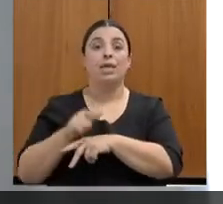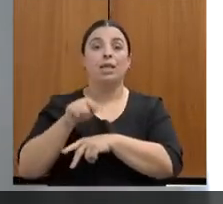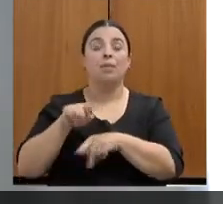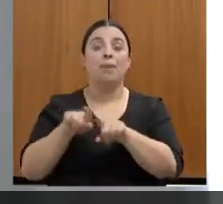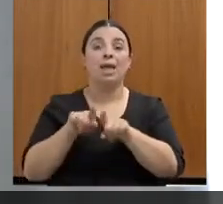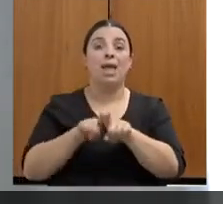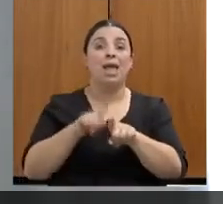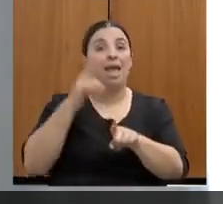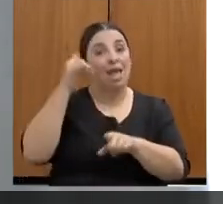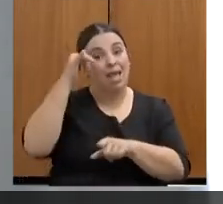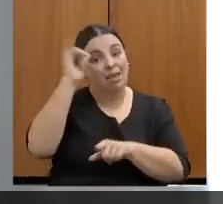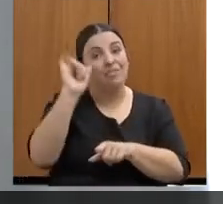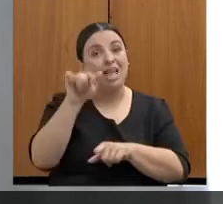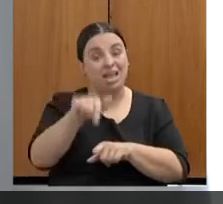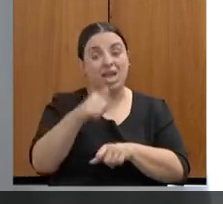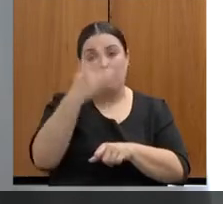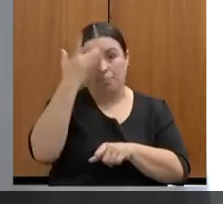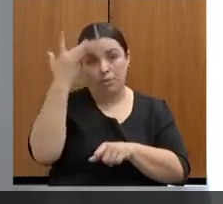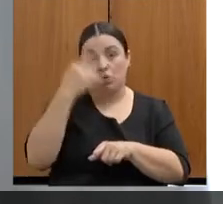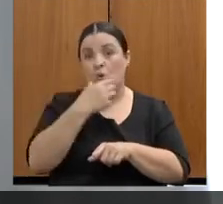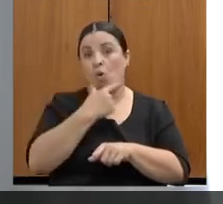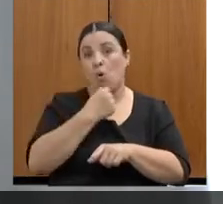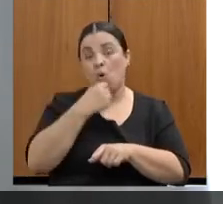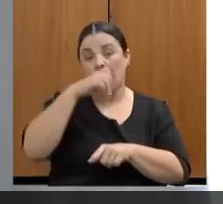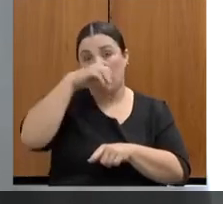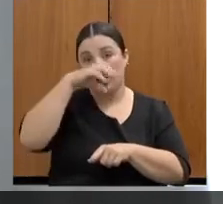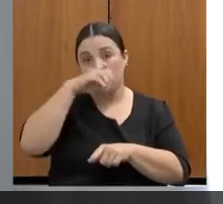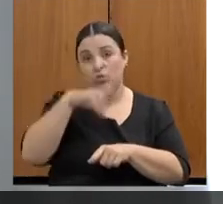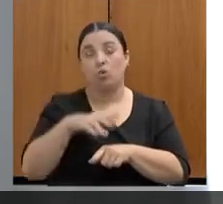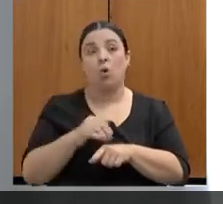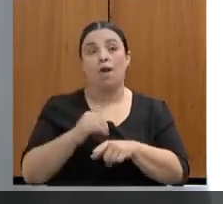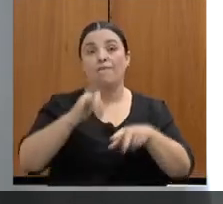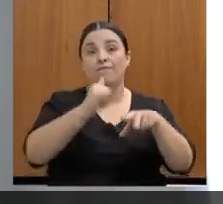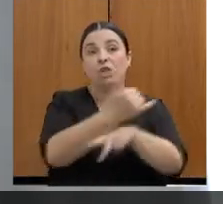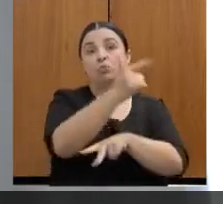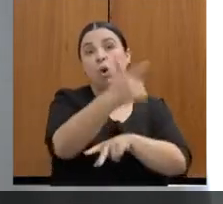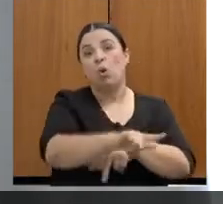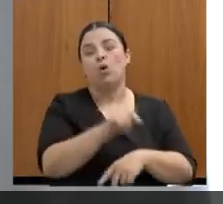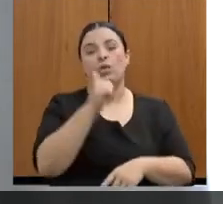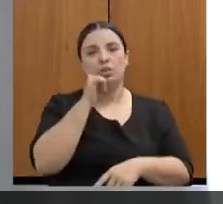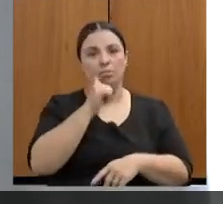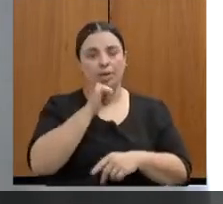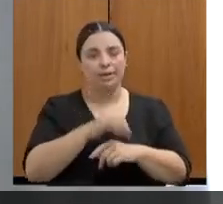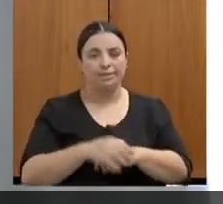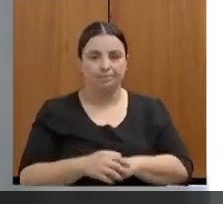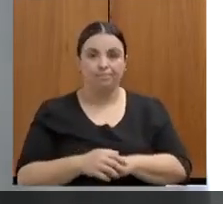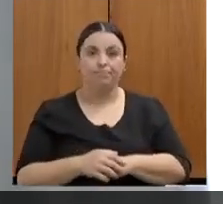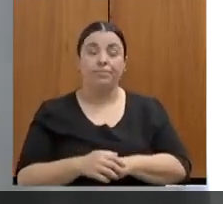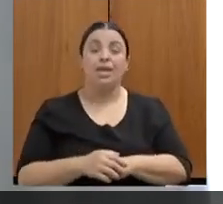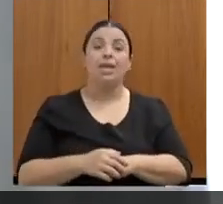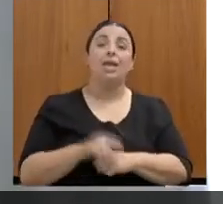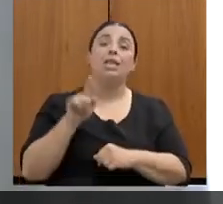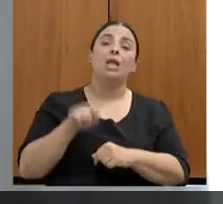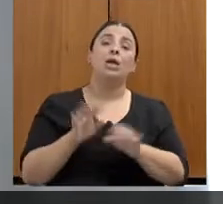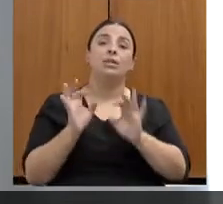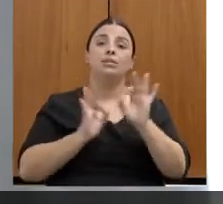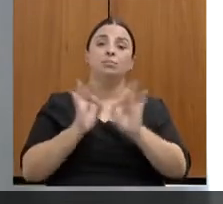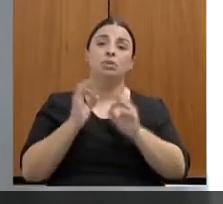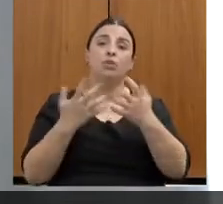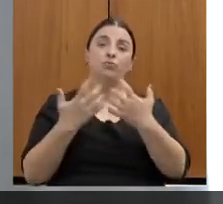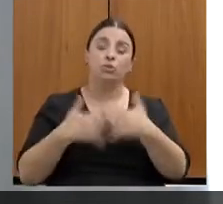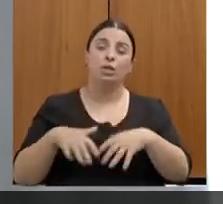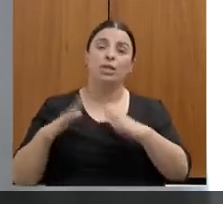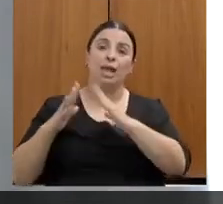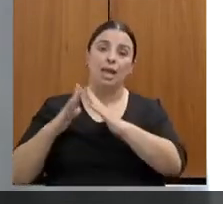Dentre todos esses projetos, funcionam tanto na Casa da Mulher Mineira quanto na Delegacia de Plantão.